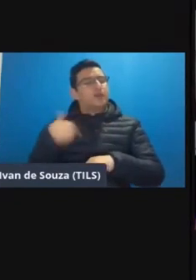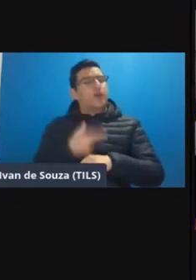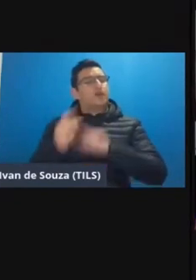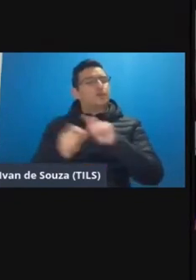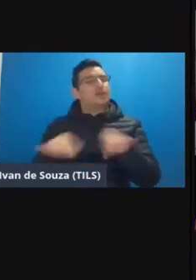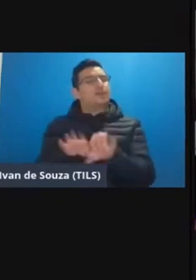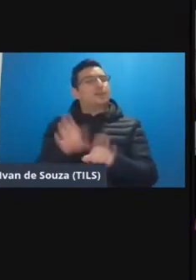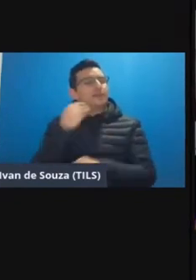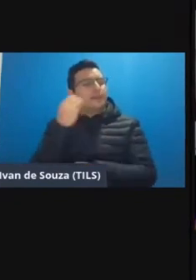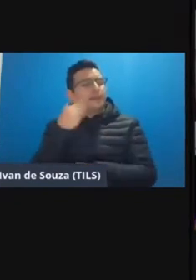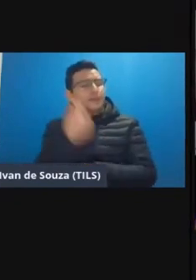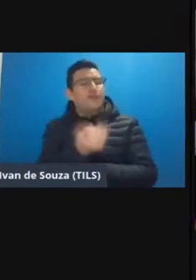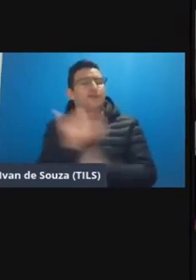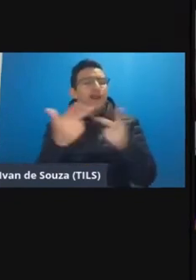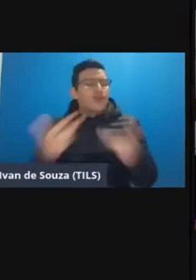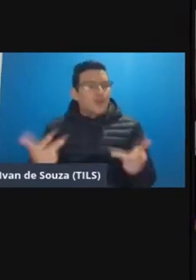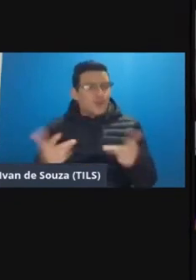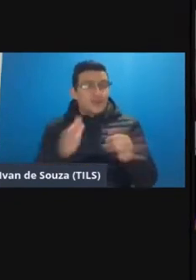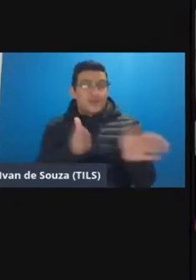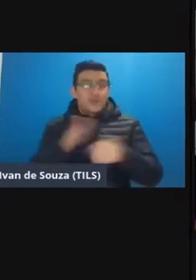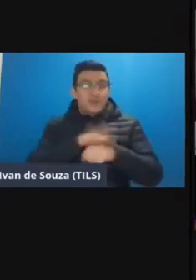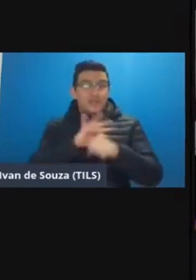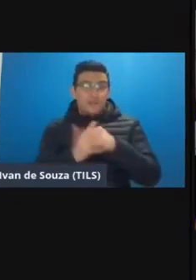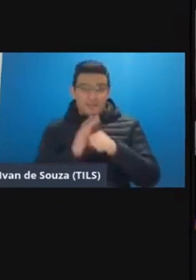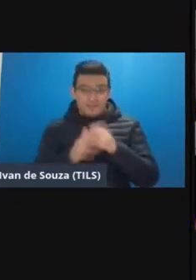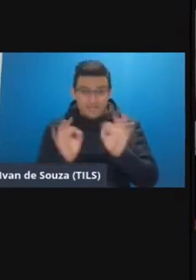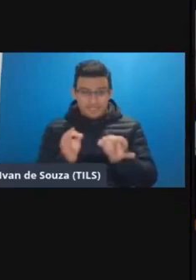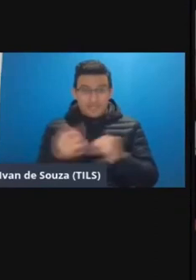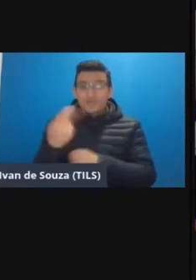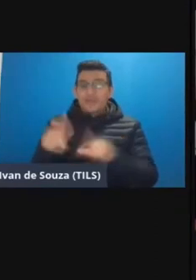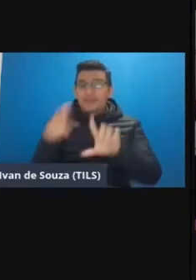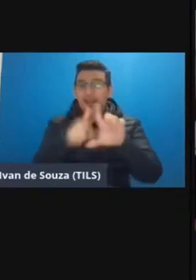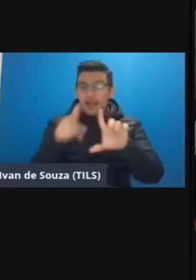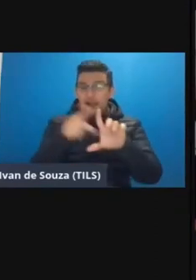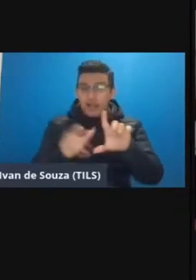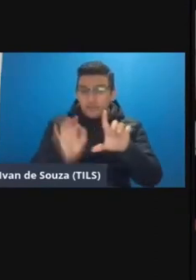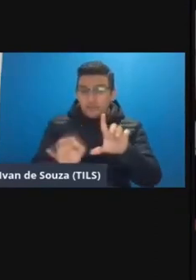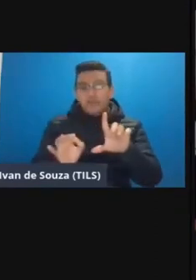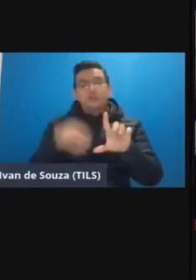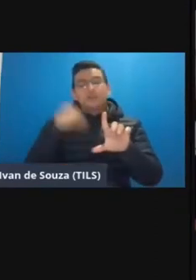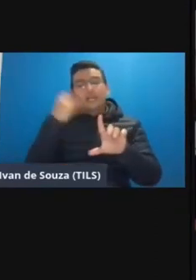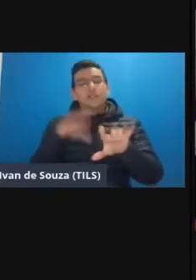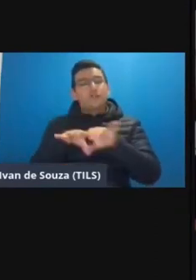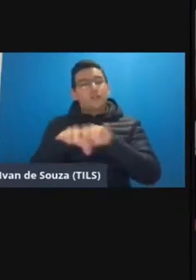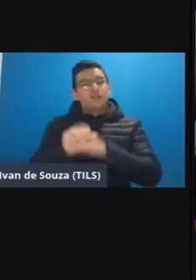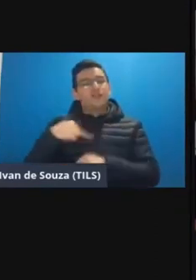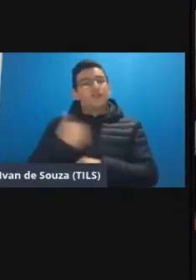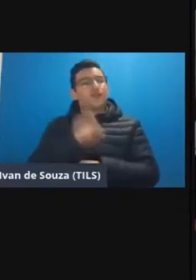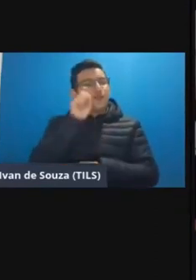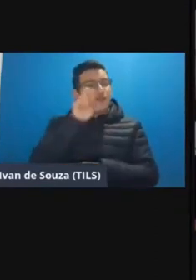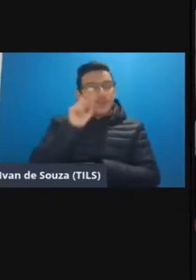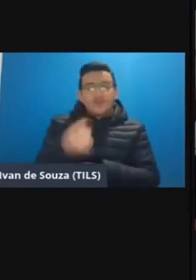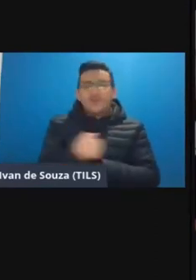experimentando muitas coisas durante a pandemia né aqui nas lives mesmo das vivências formativas a gente escutou